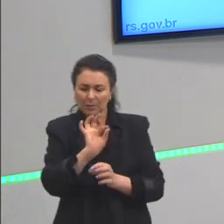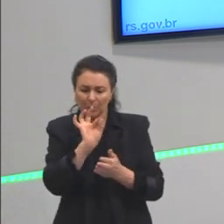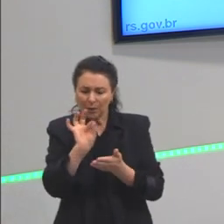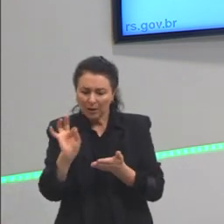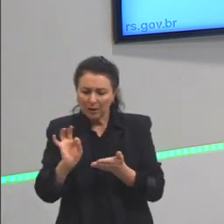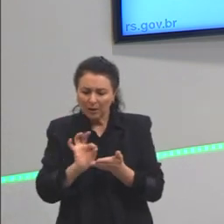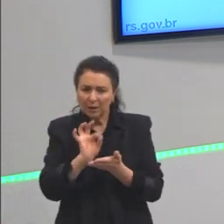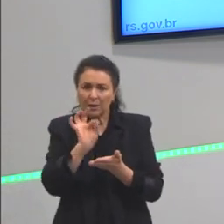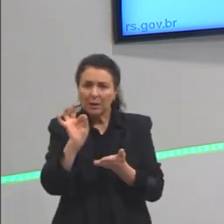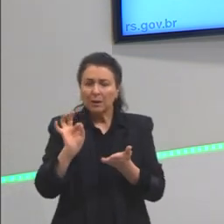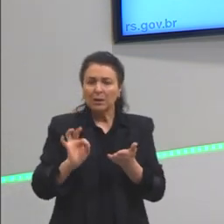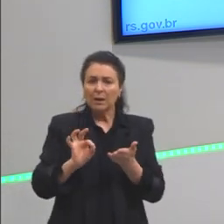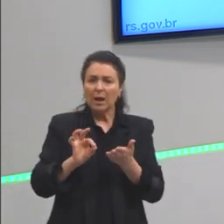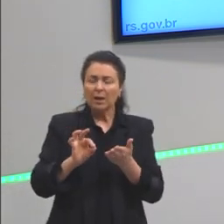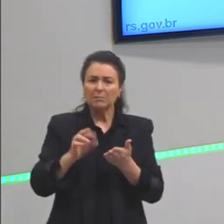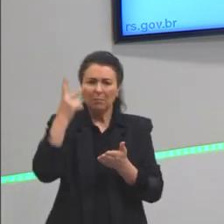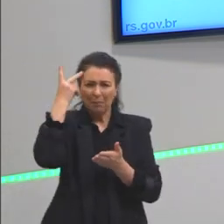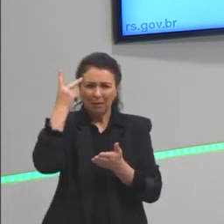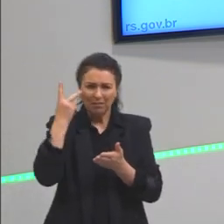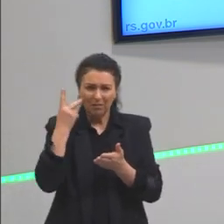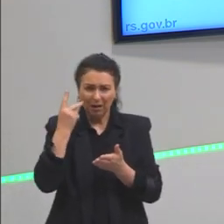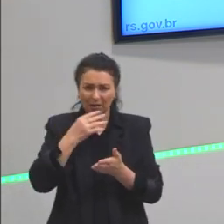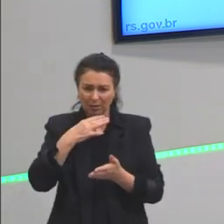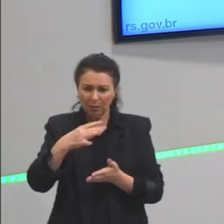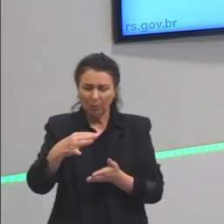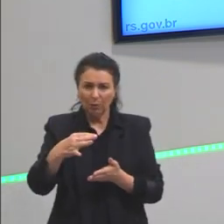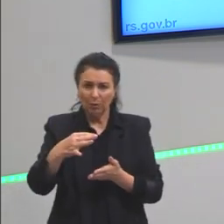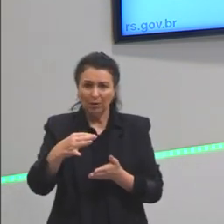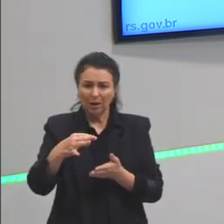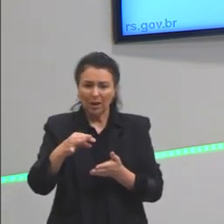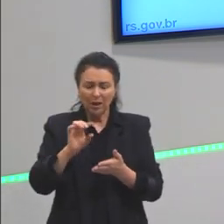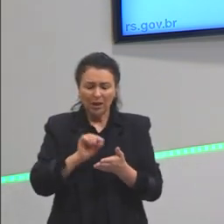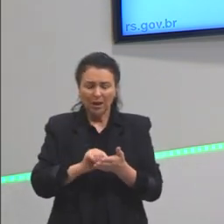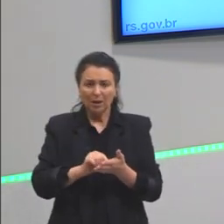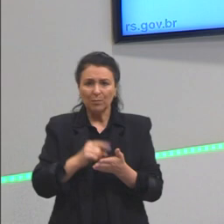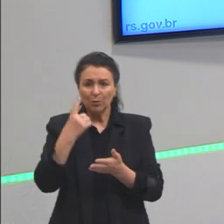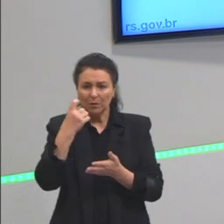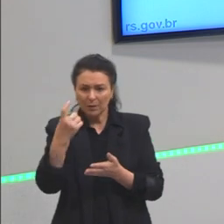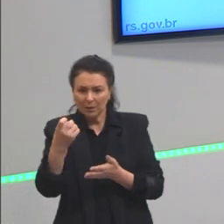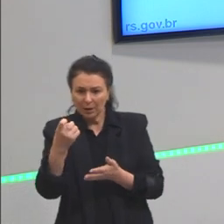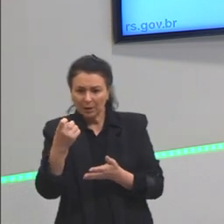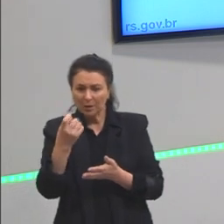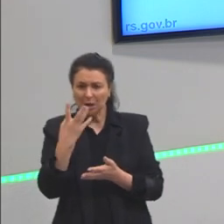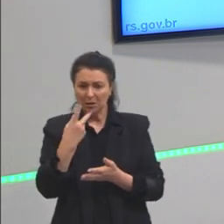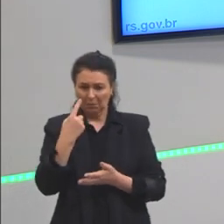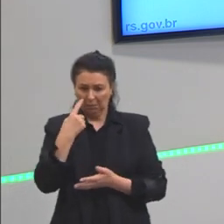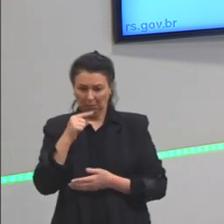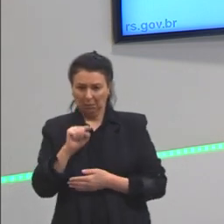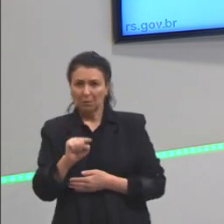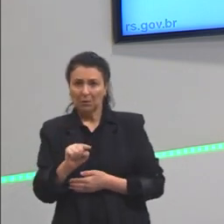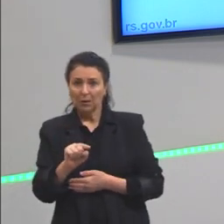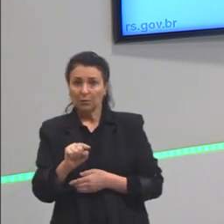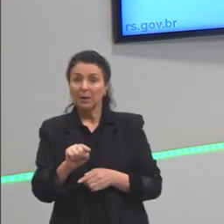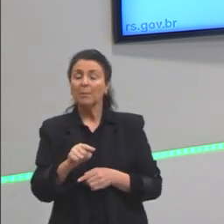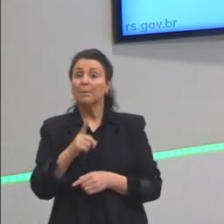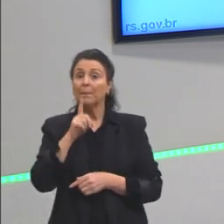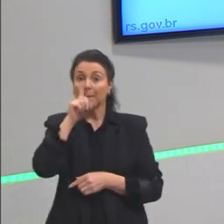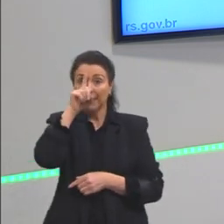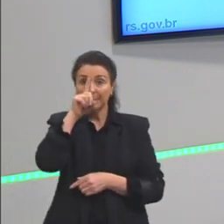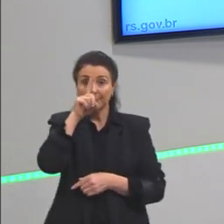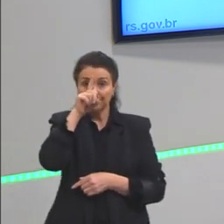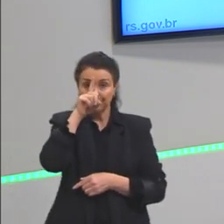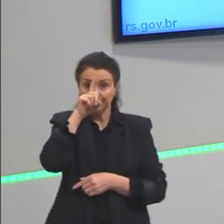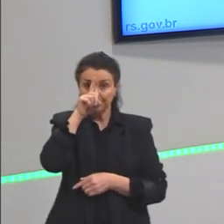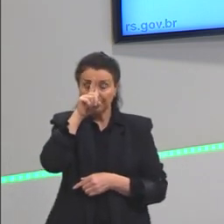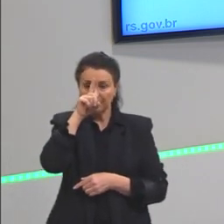e ela não se desfaz. E isso, claro, é muito interessante para uma criança, a gente sabe. Mas, para